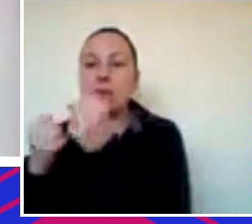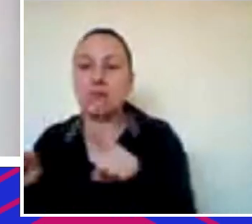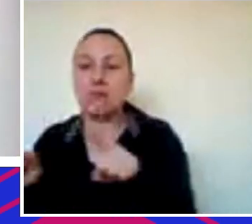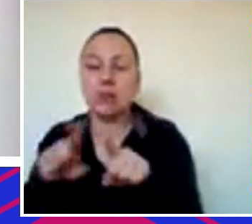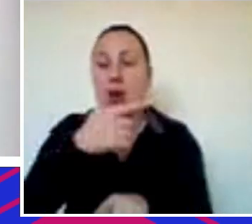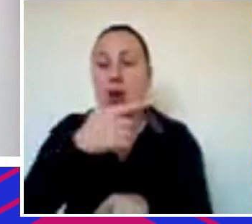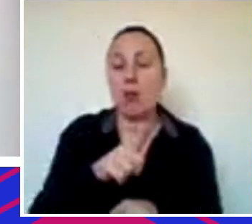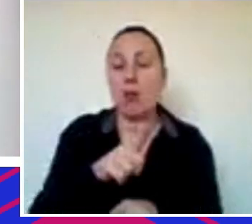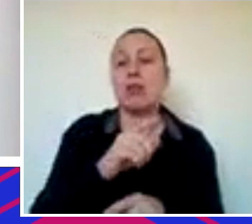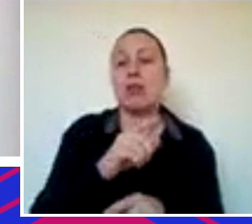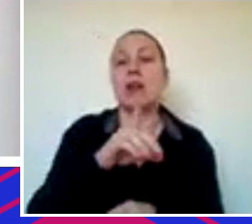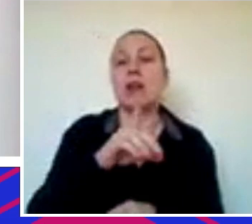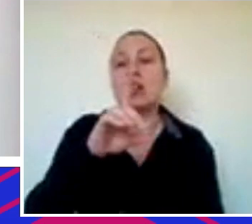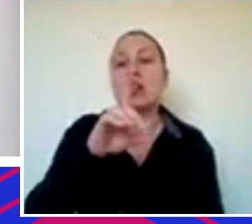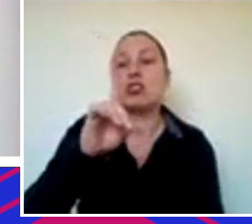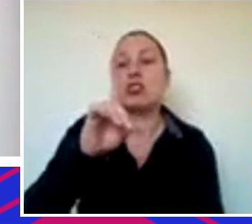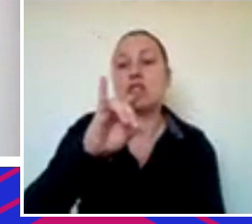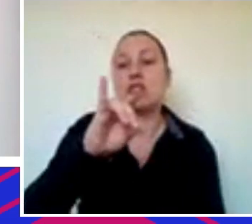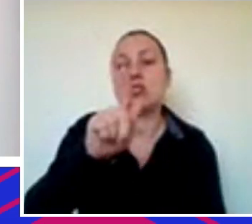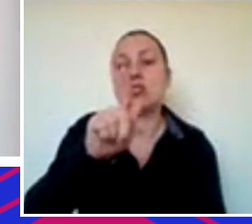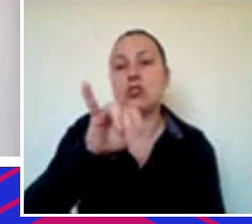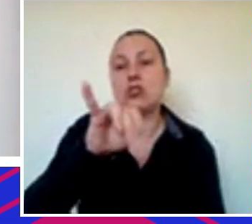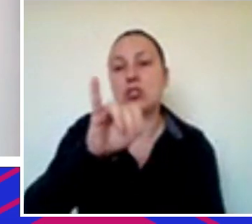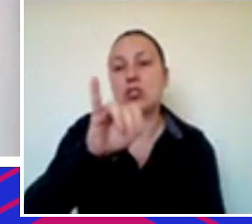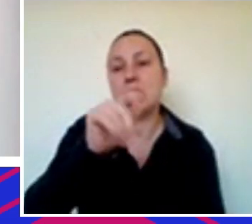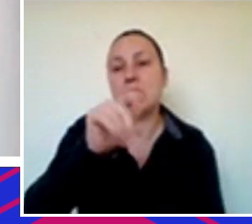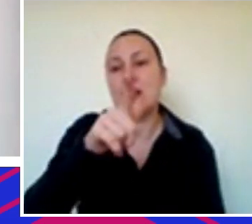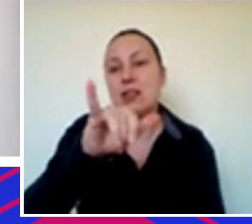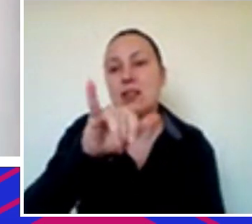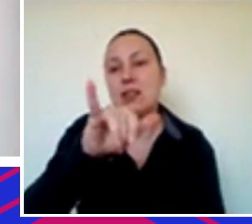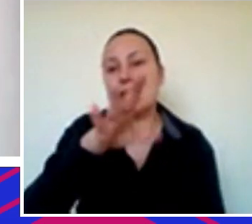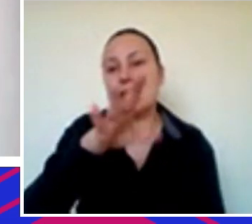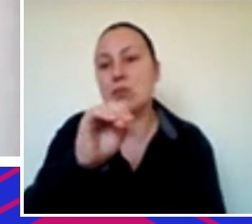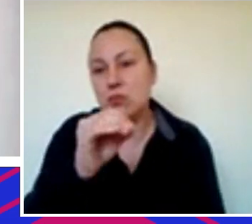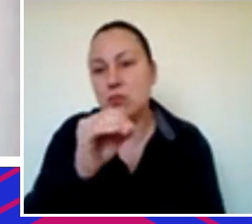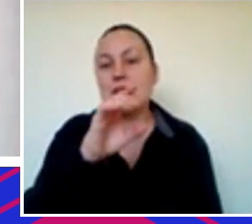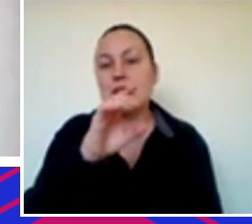do setor. A gente está em 1.300 obras no Brasil e três obras nos Estados Unidos.